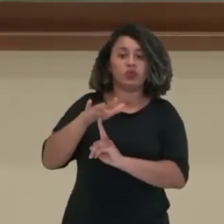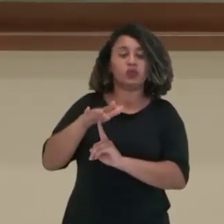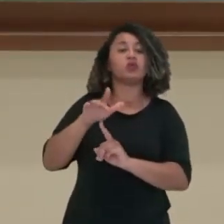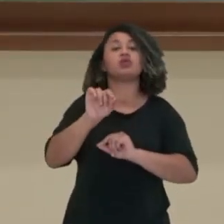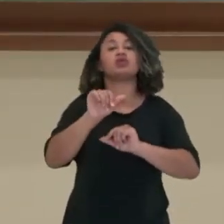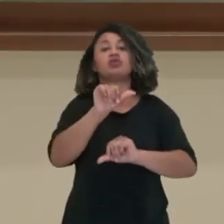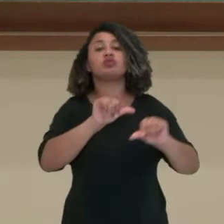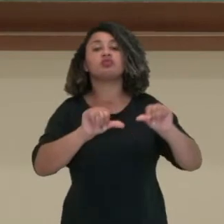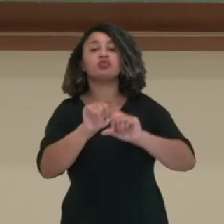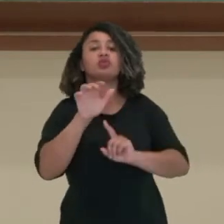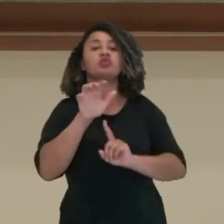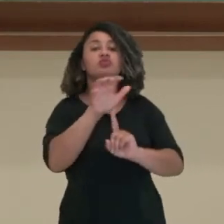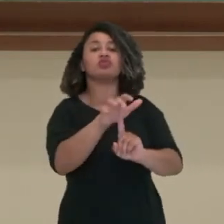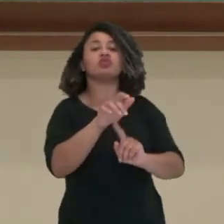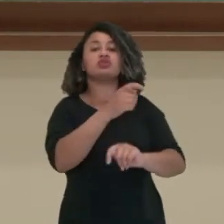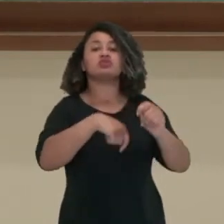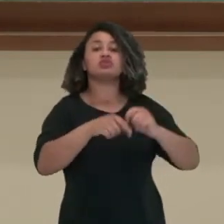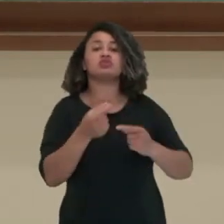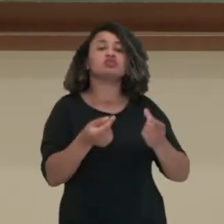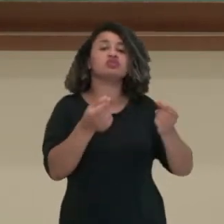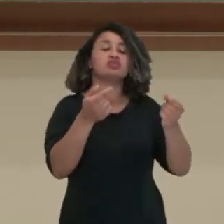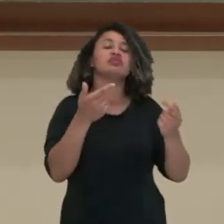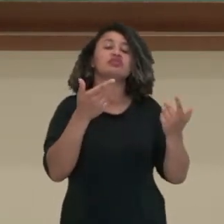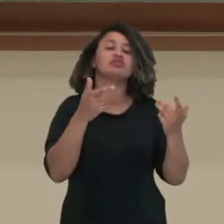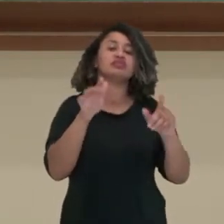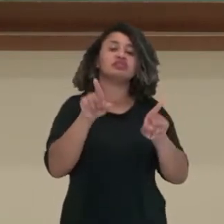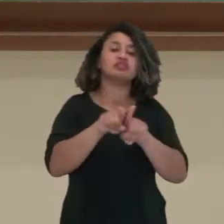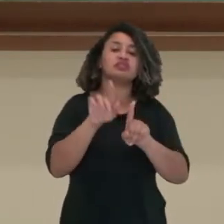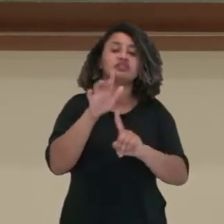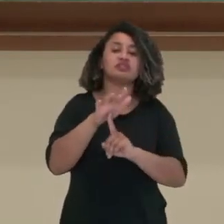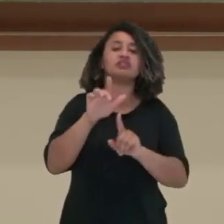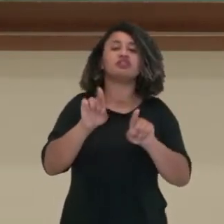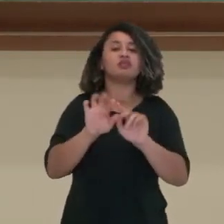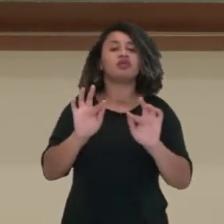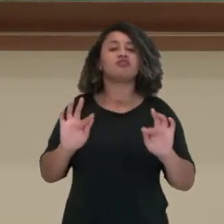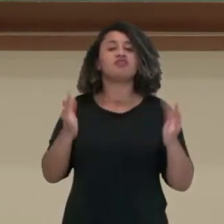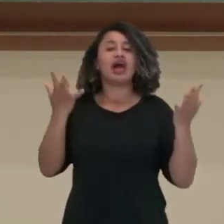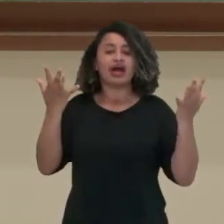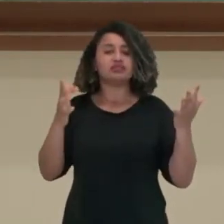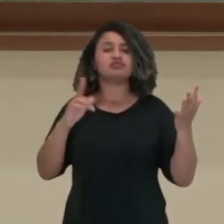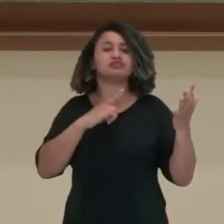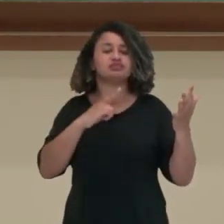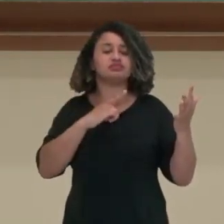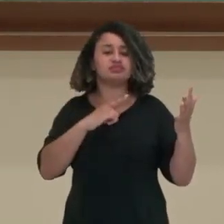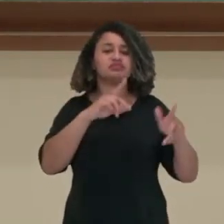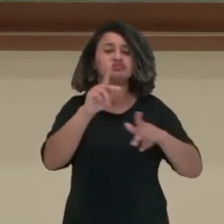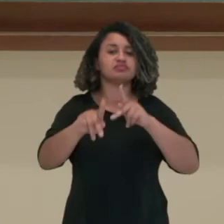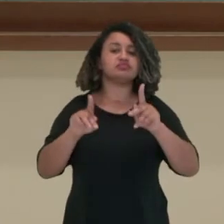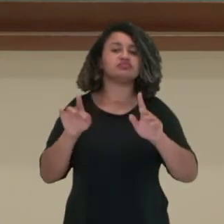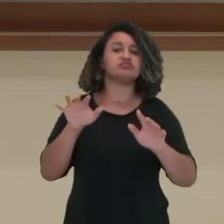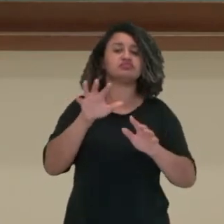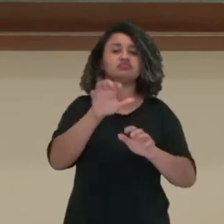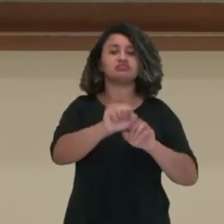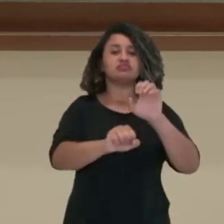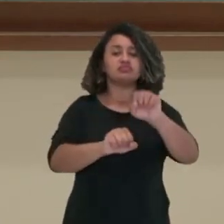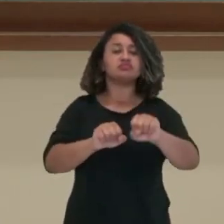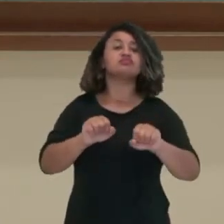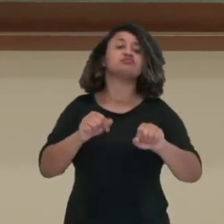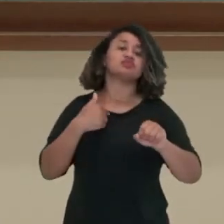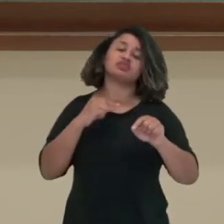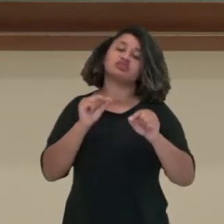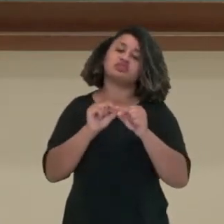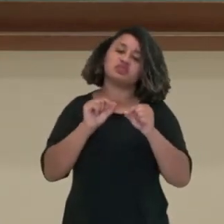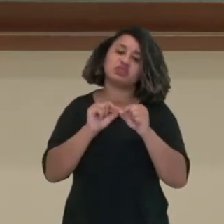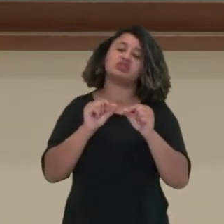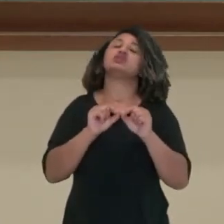para a economia paranaense? E para as festas locais, nas diversas regiões que esses povos foram se estabelecendo? E ali aplicando suas